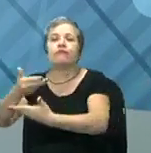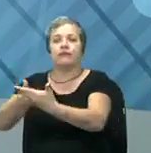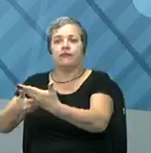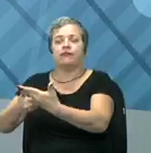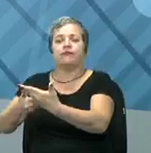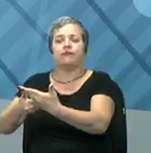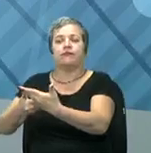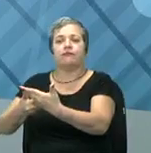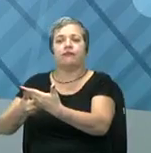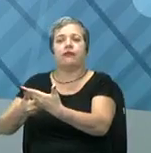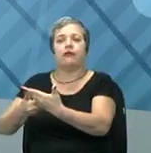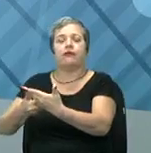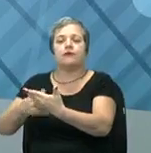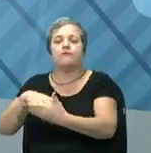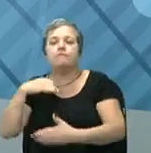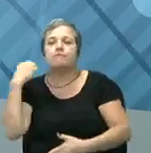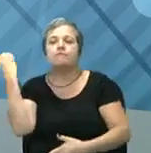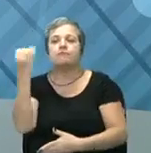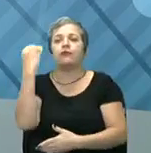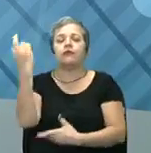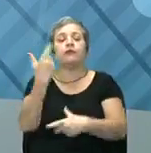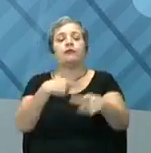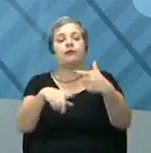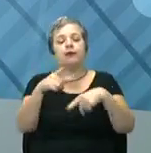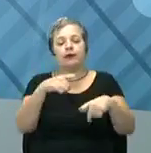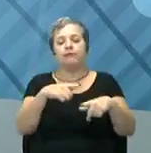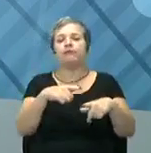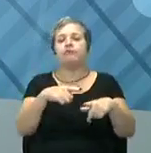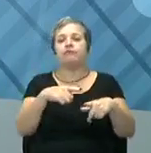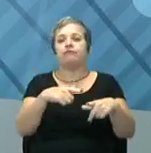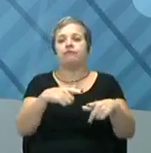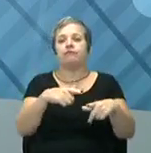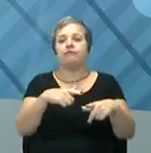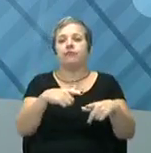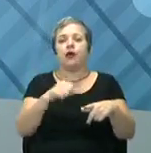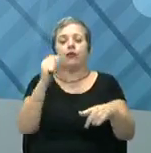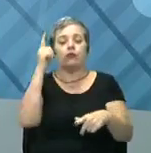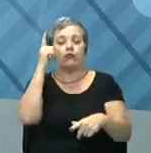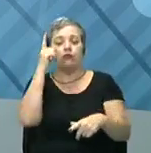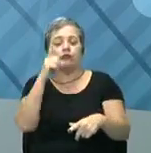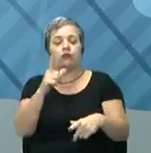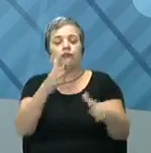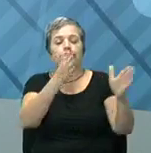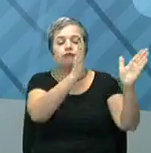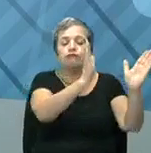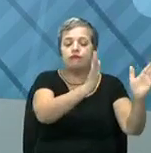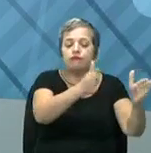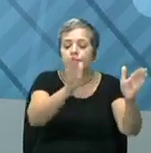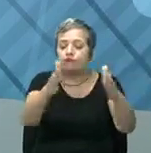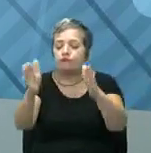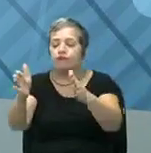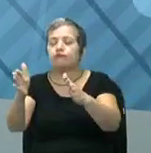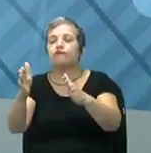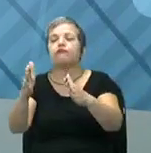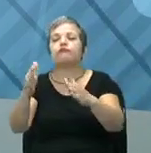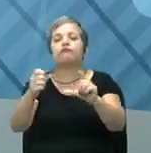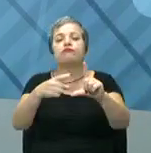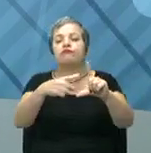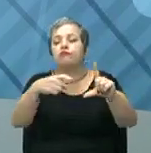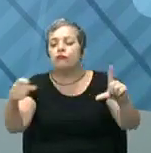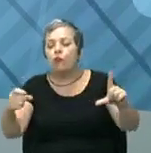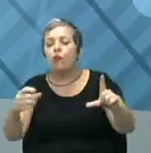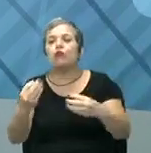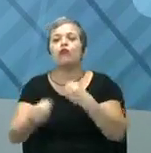maior. Essa é a importância de trabalhar com esquema. É conseguir trabalhar os pedaços, os